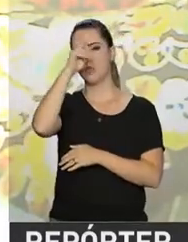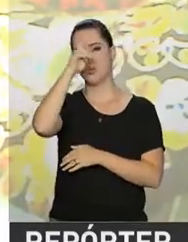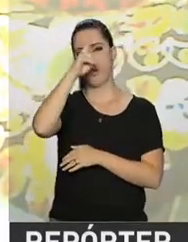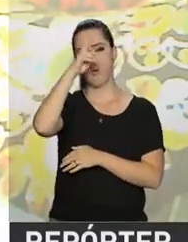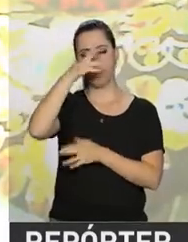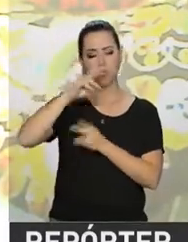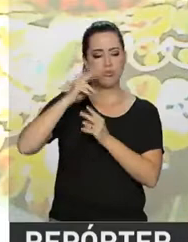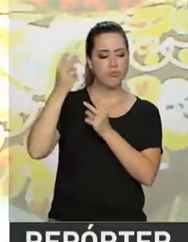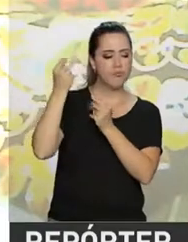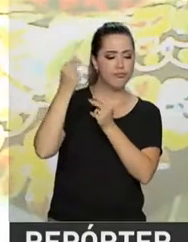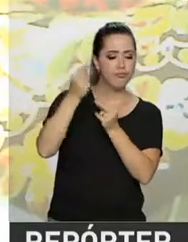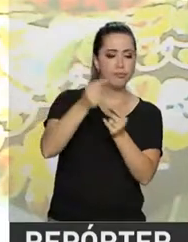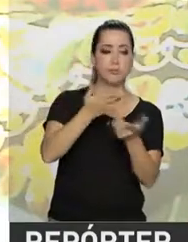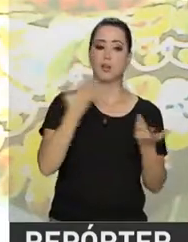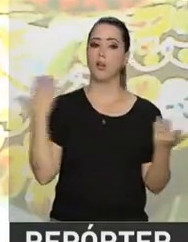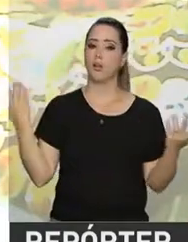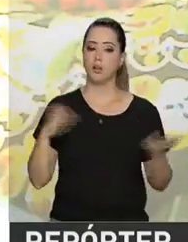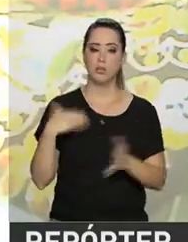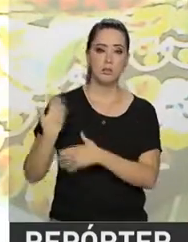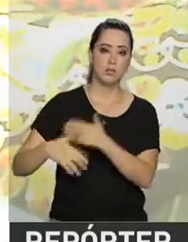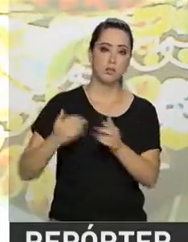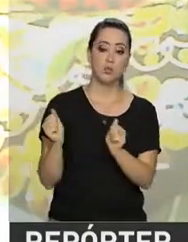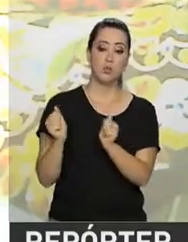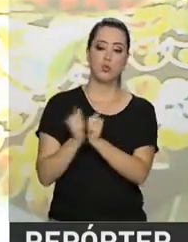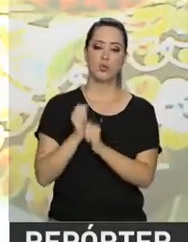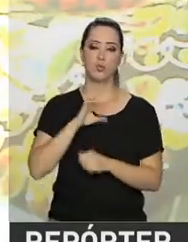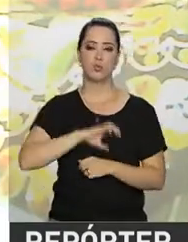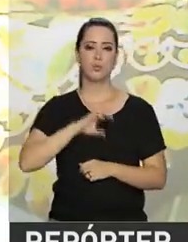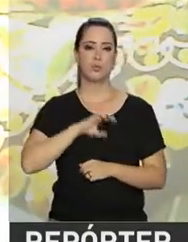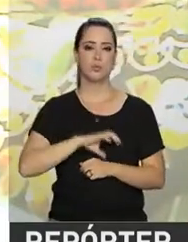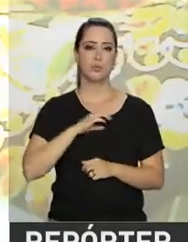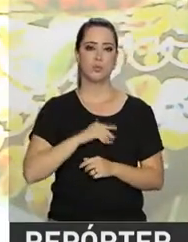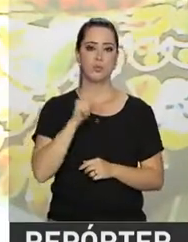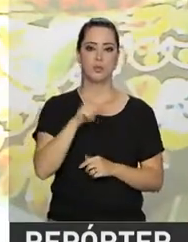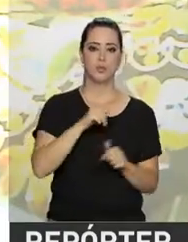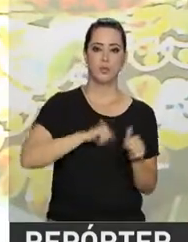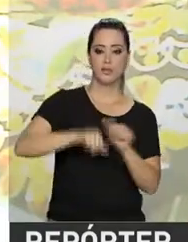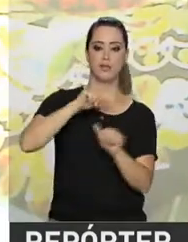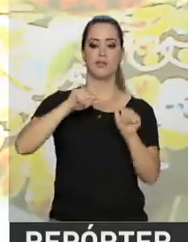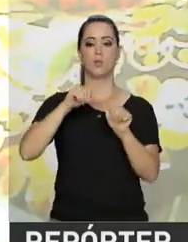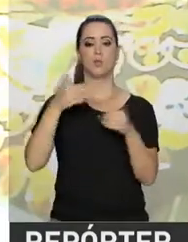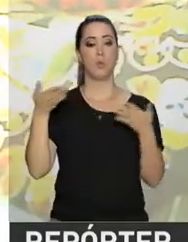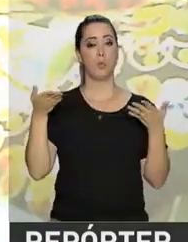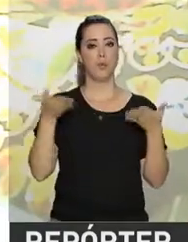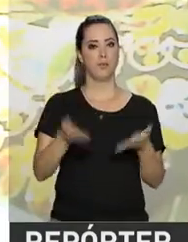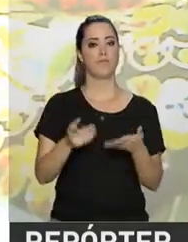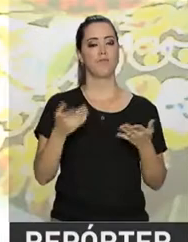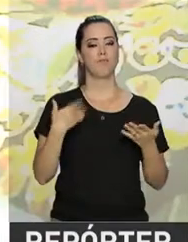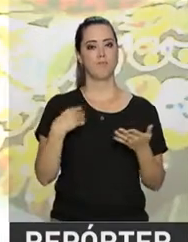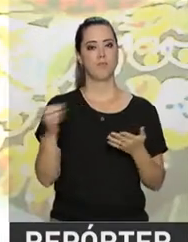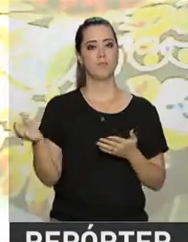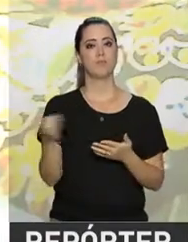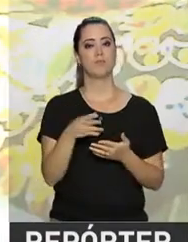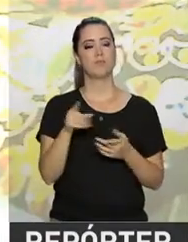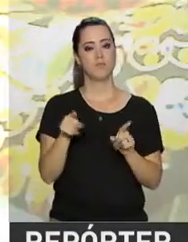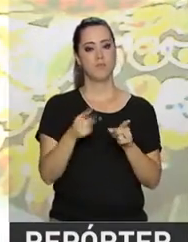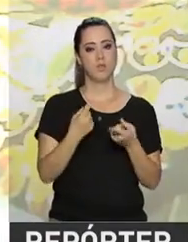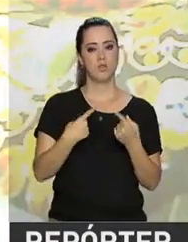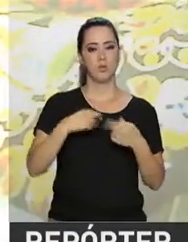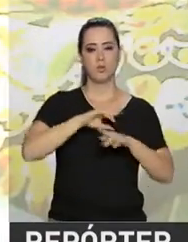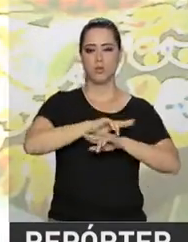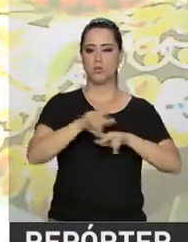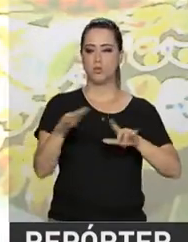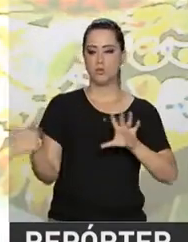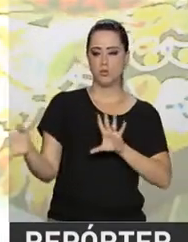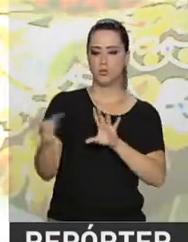Mediterrâneo, é uma coisa que vem com os portugueses e que é reelaborada, reinventada com essa miscigenação de